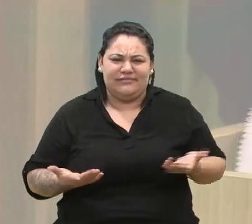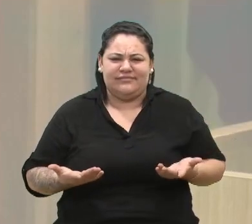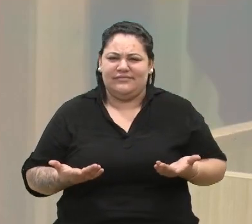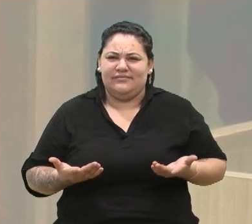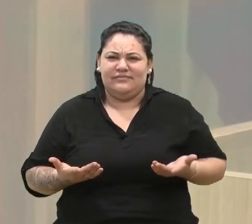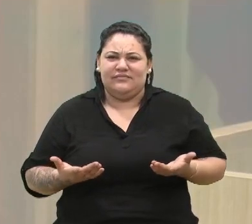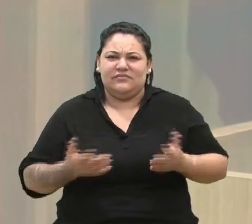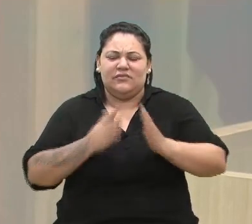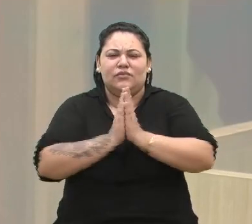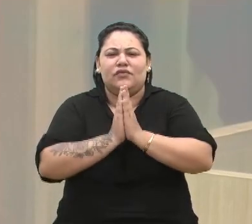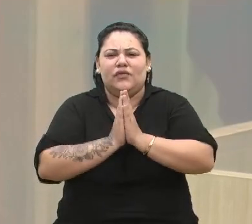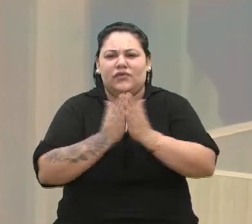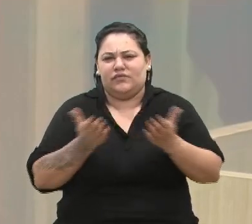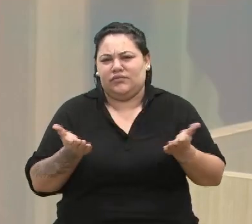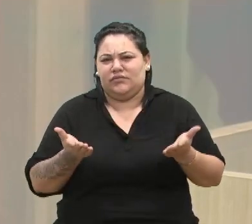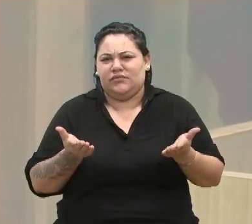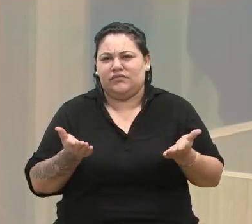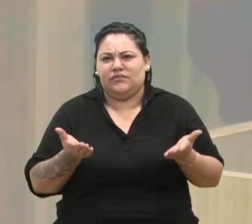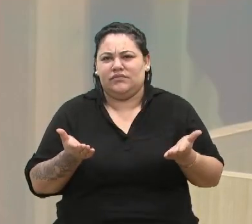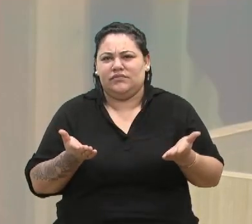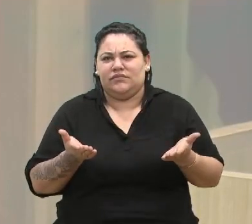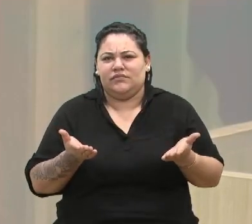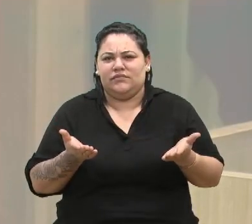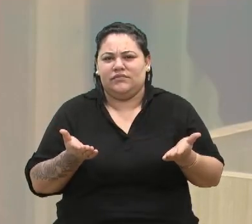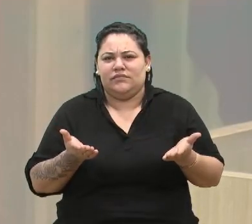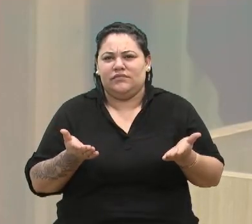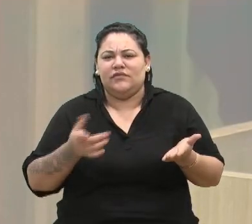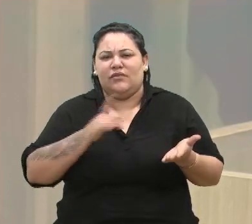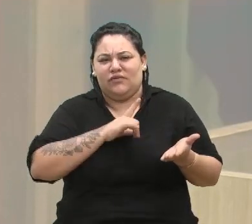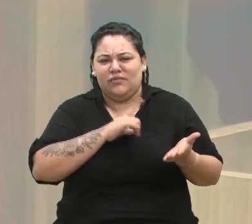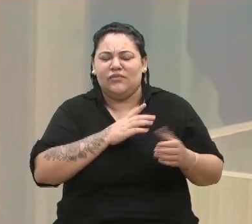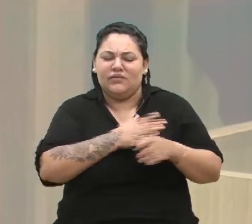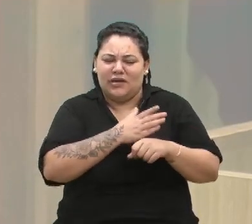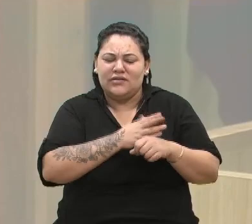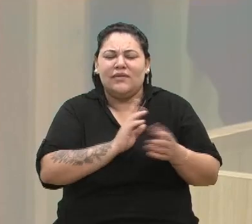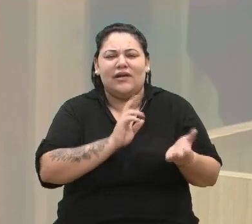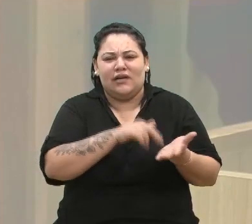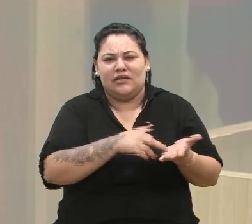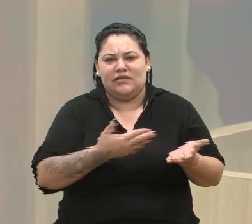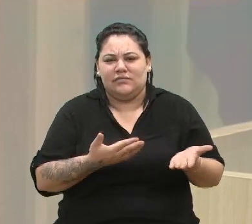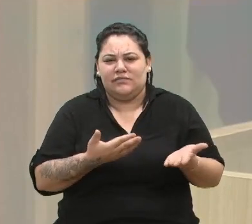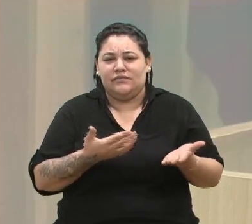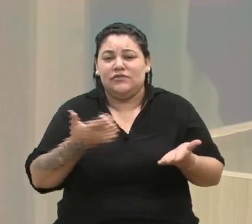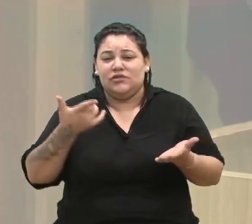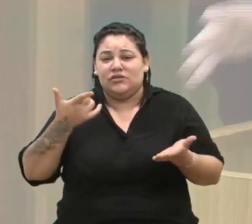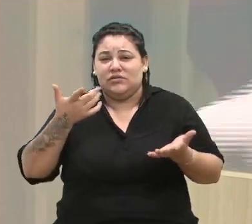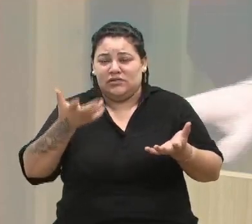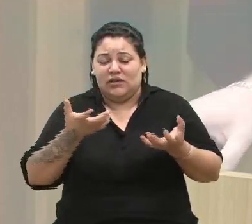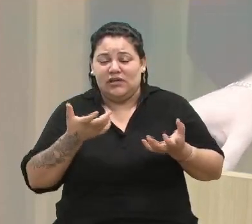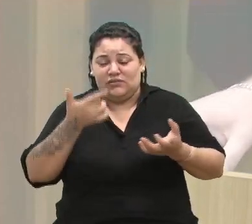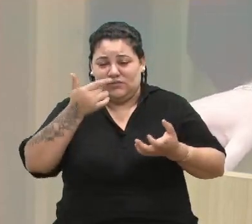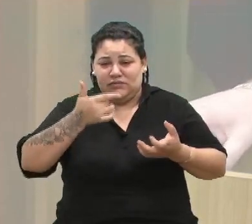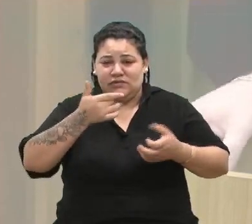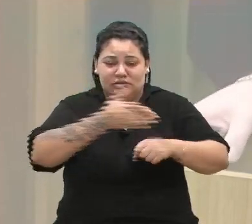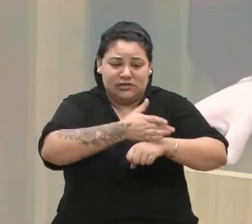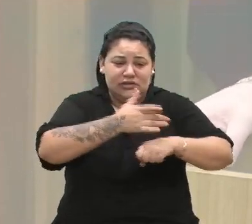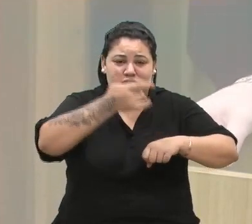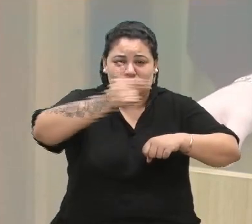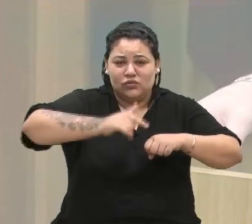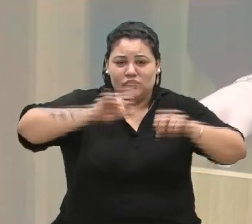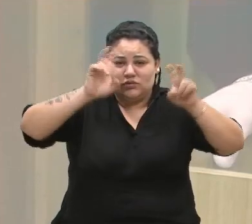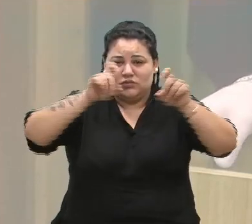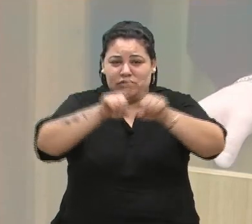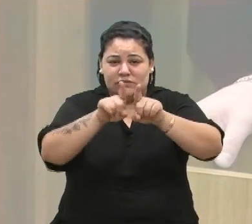Por favor, né, gente? Por favor. Vamos ser bem realistas. Aqui eu quero entrar em outro mérito, porque diversos municípios, e o Matheus